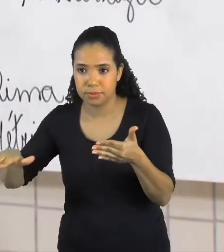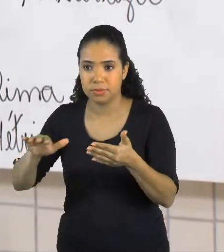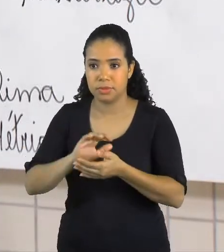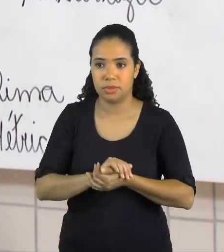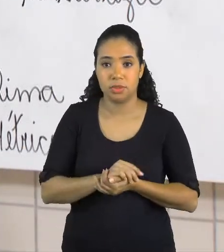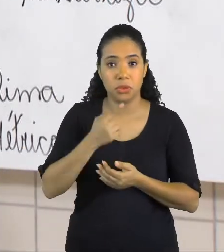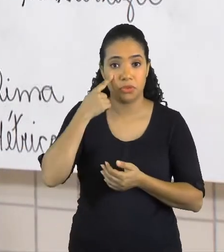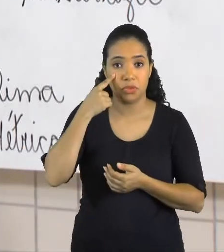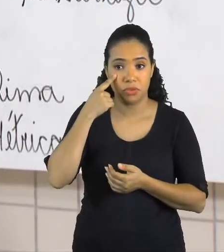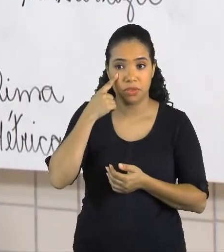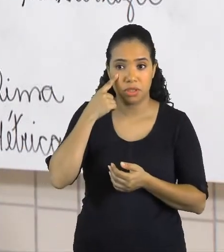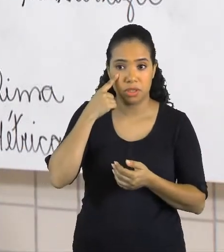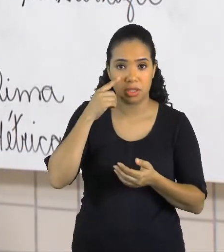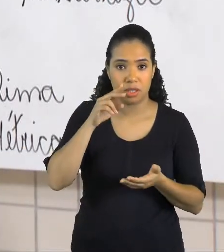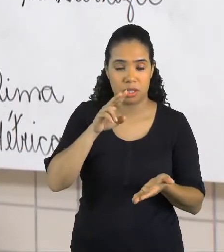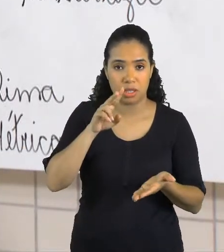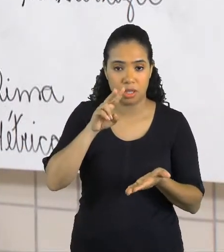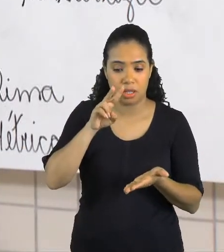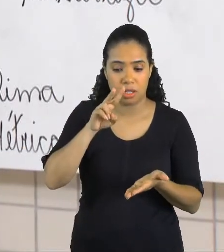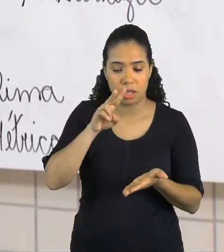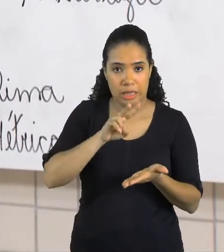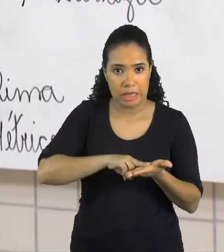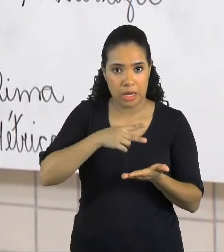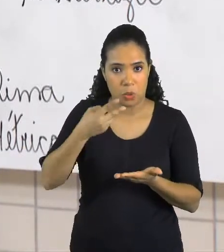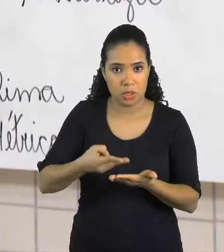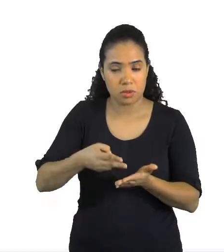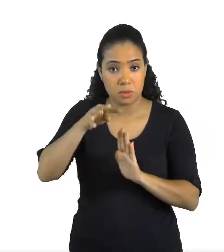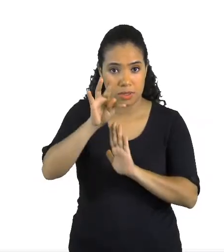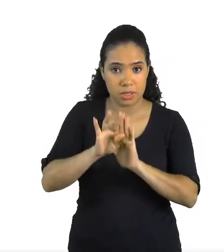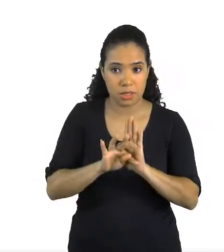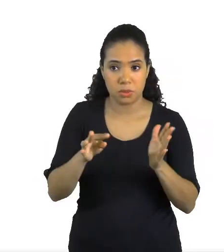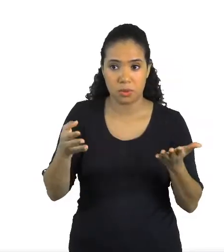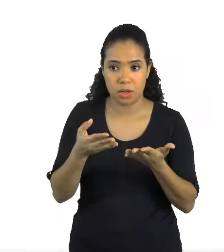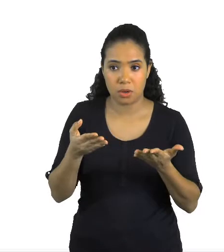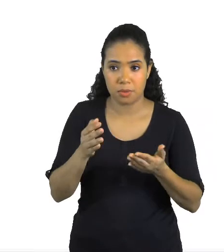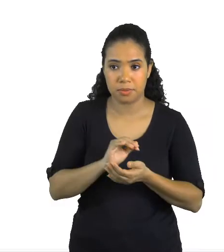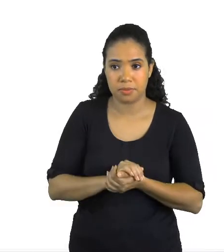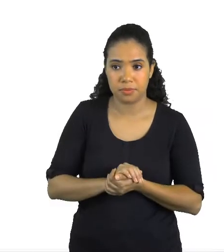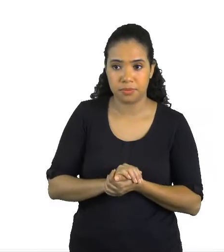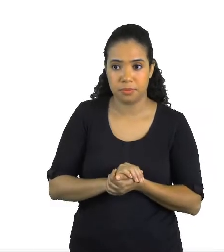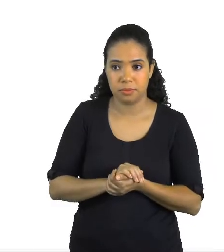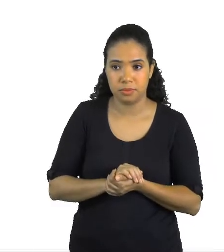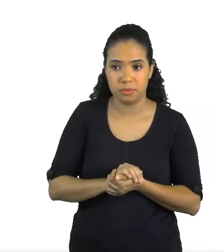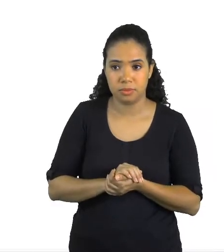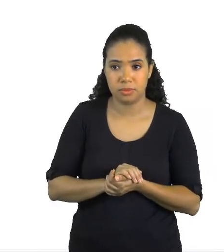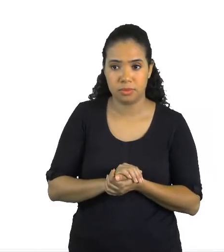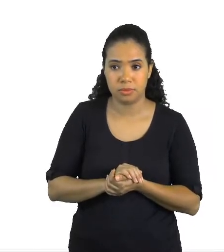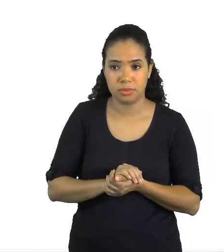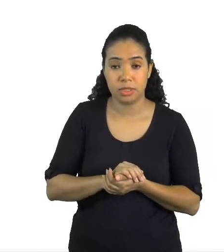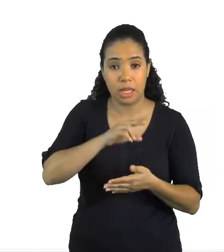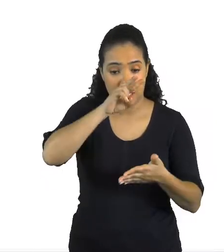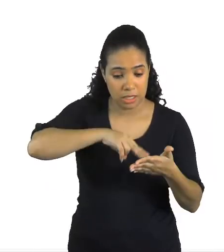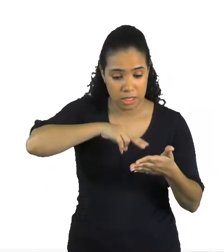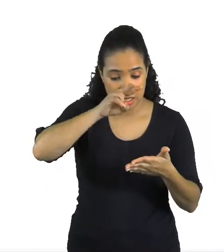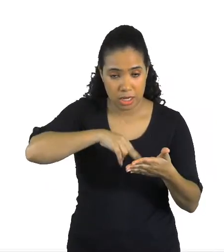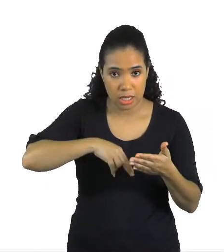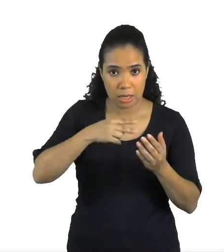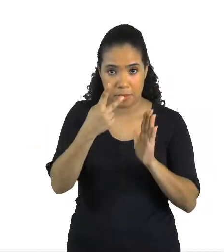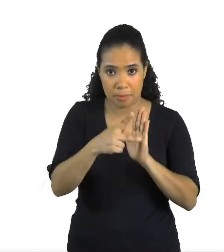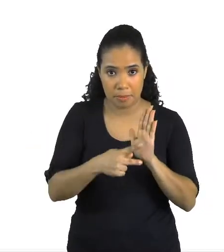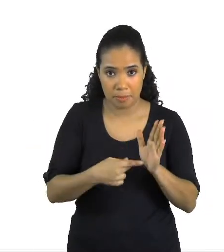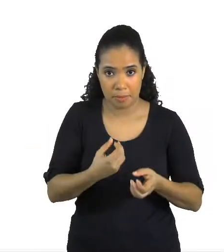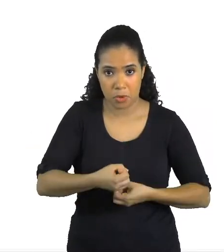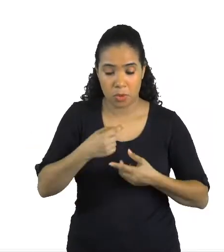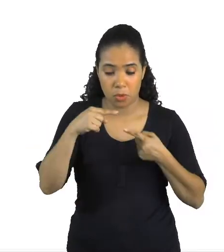Vamos fazer a interpretação de texto agora, pessoal. Olha, releia os poemas 1, 2 e 3,